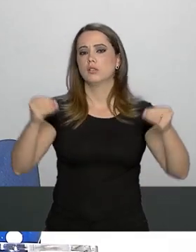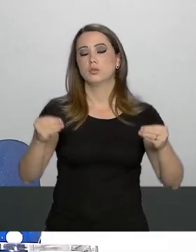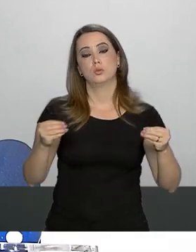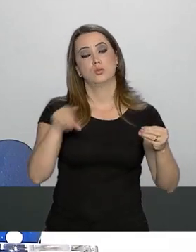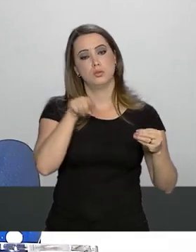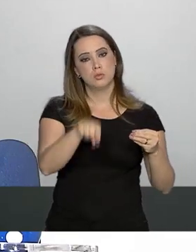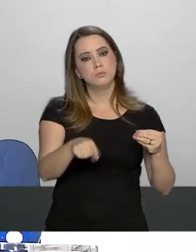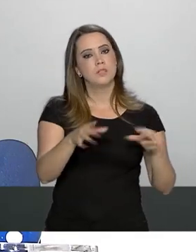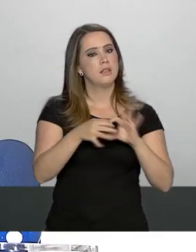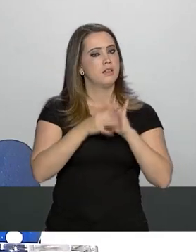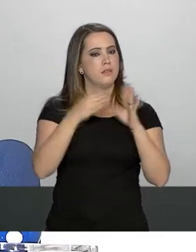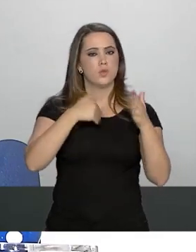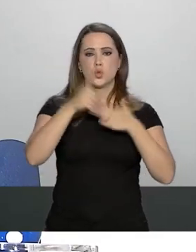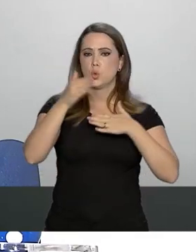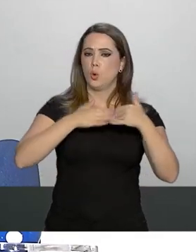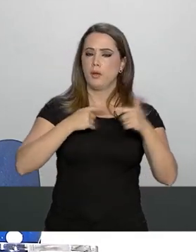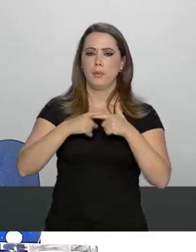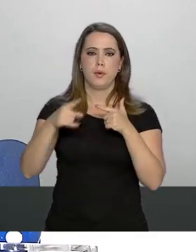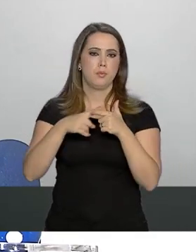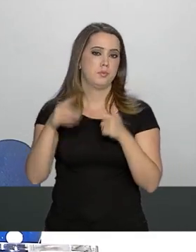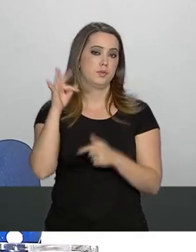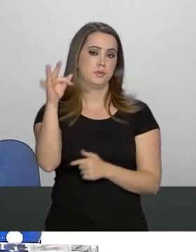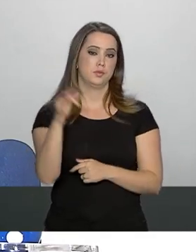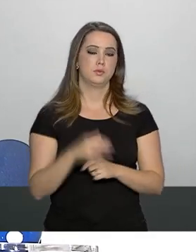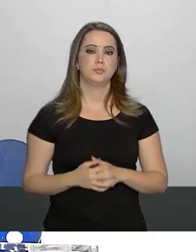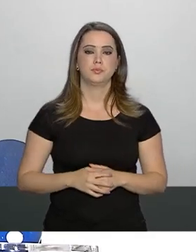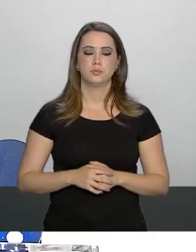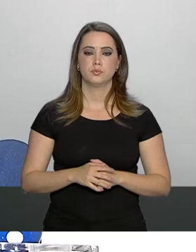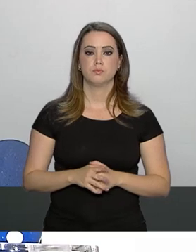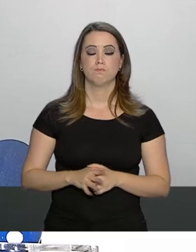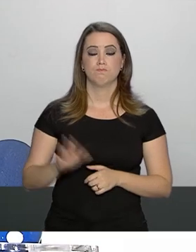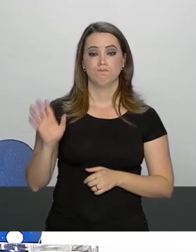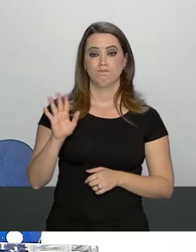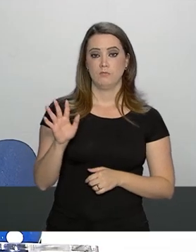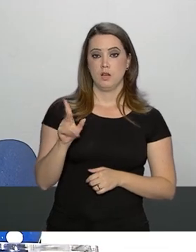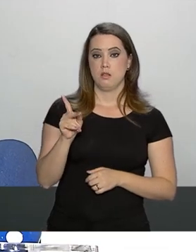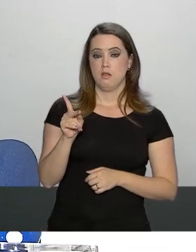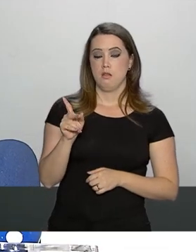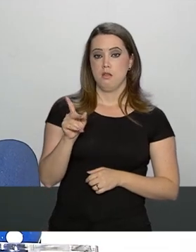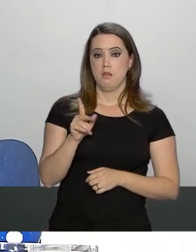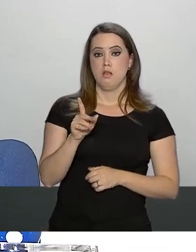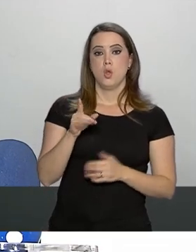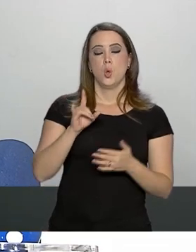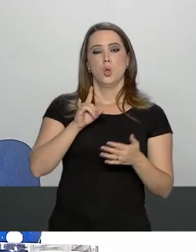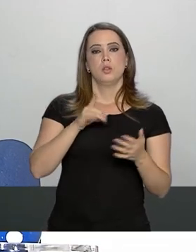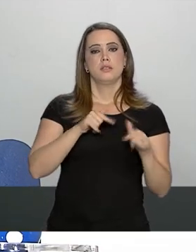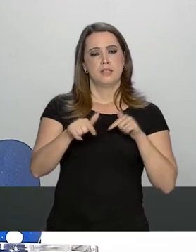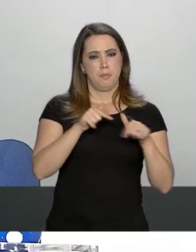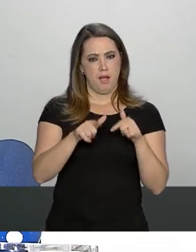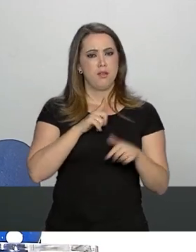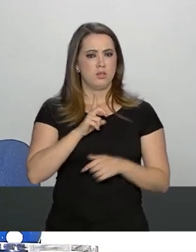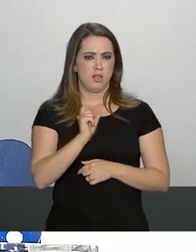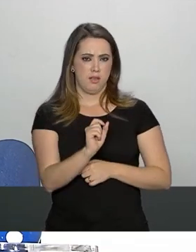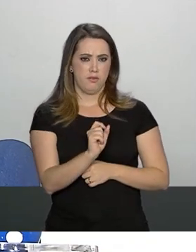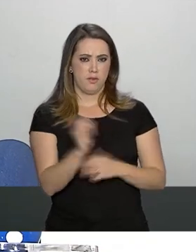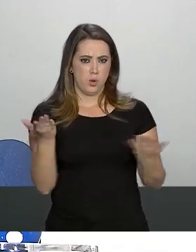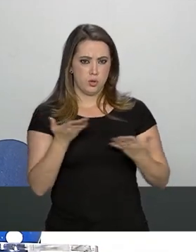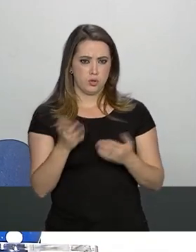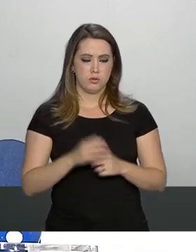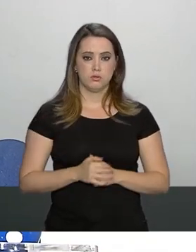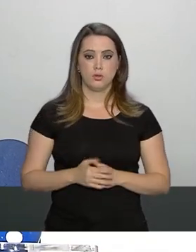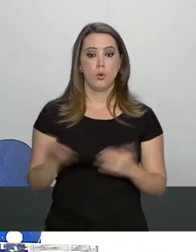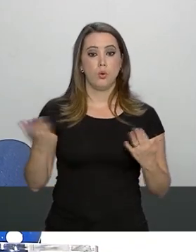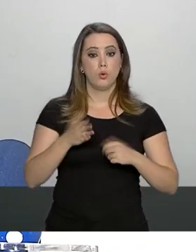completamente livre de quaisquer sequelas. Em relação a despachos, o presidente despachou, assinou algum ato importante? Hoje, ele